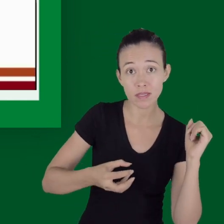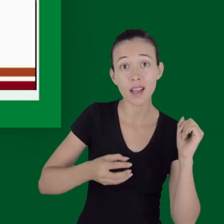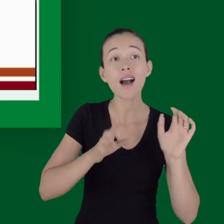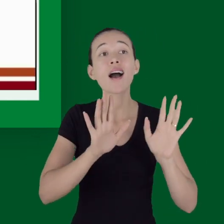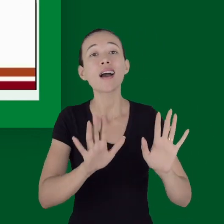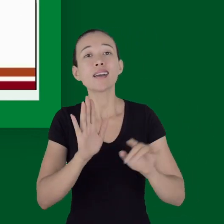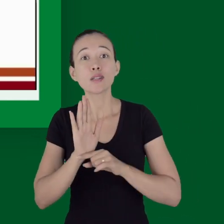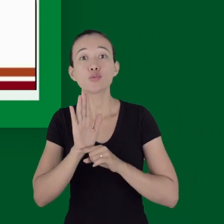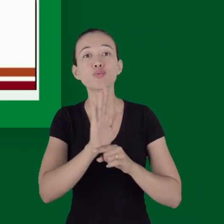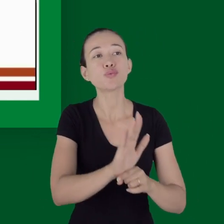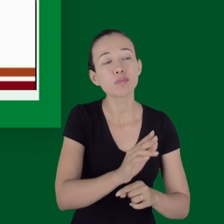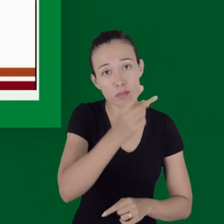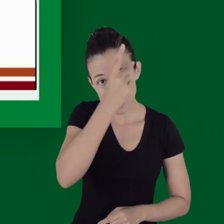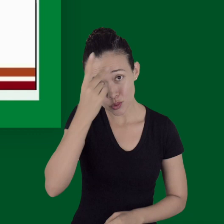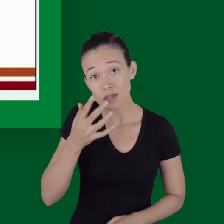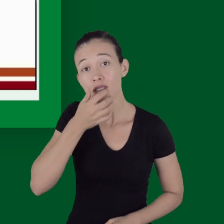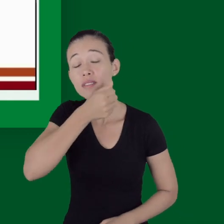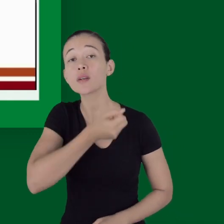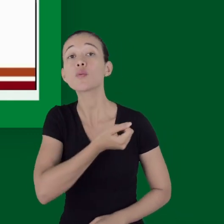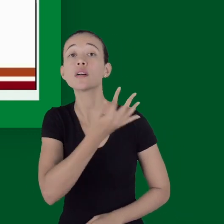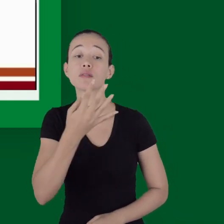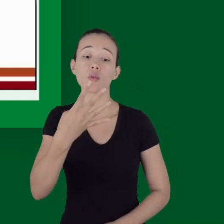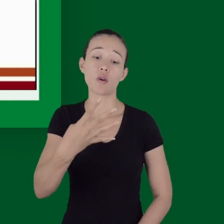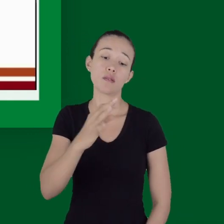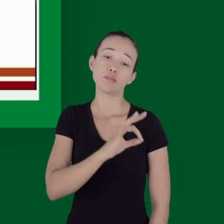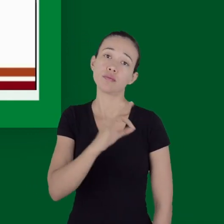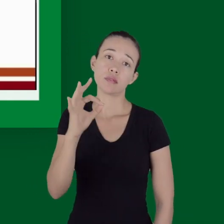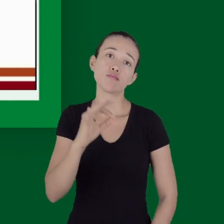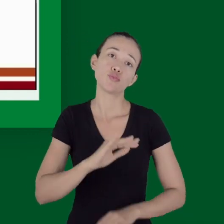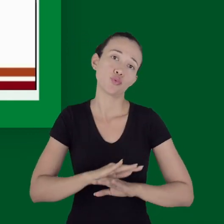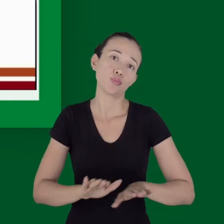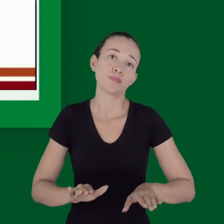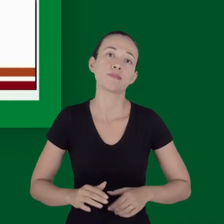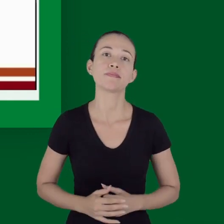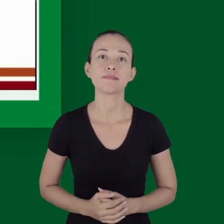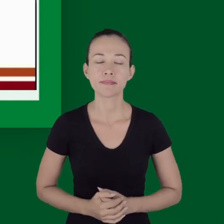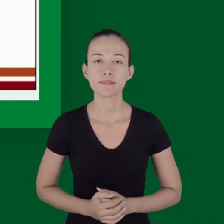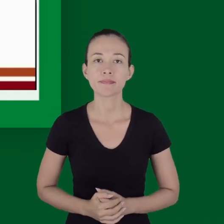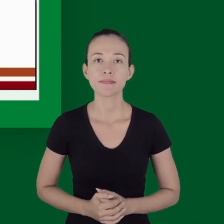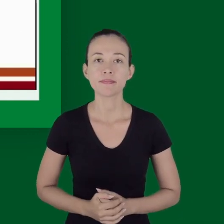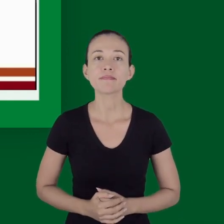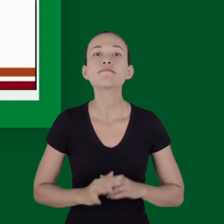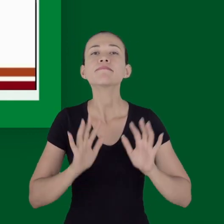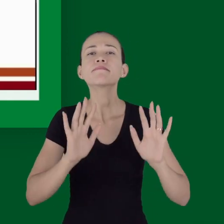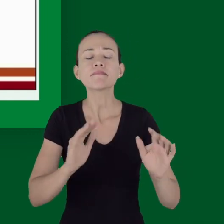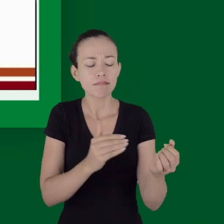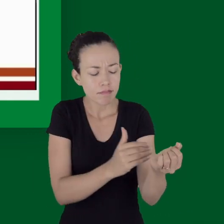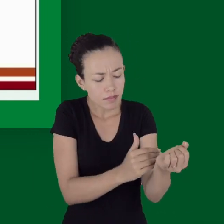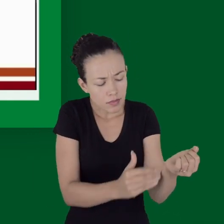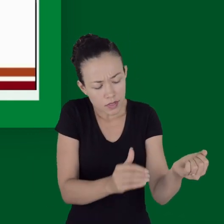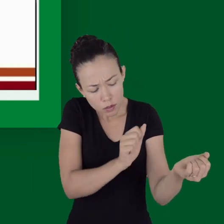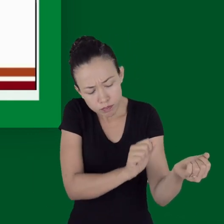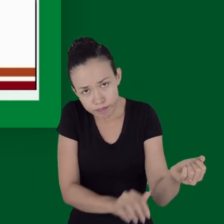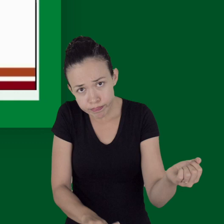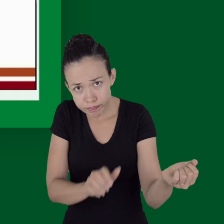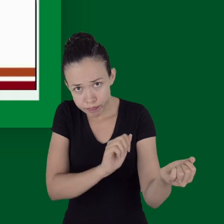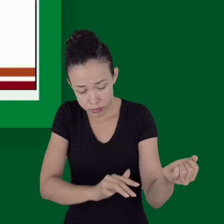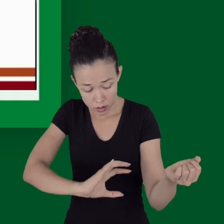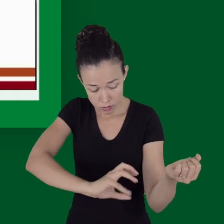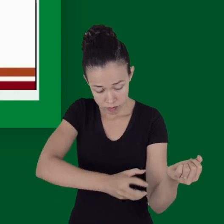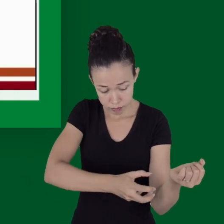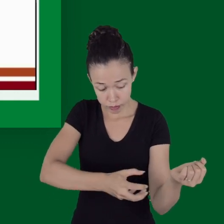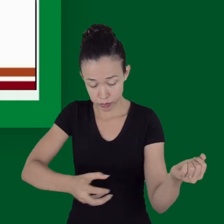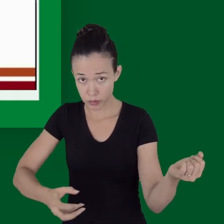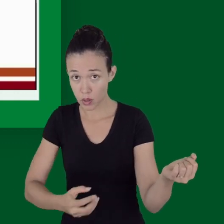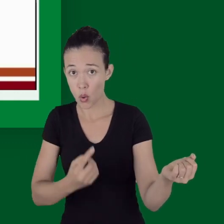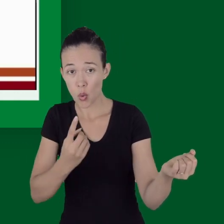É importante assim, se o torniquete não interromper completamente a hemorragia, pode ser aplicado um outro torniquete proximalmente a esse